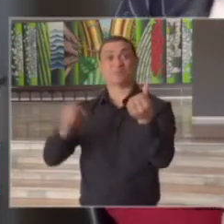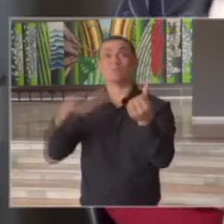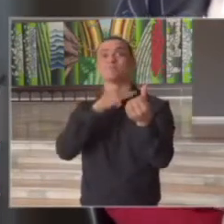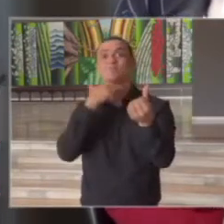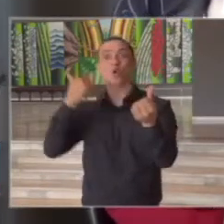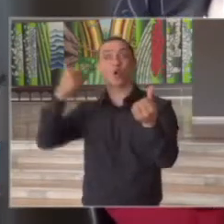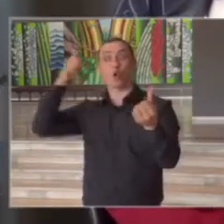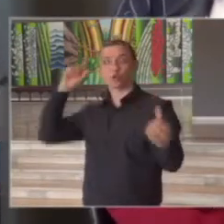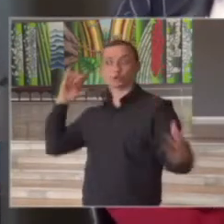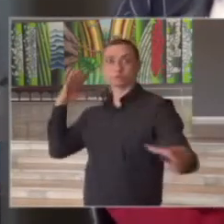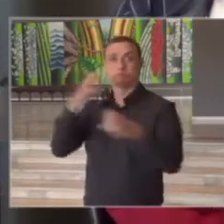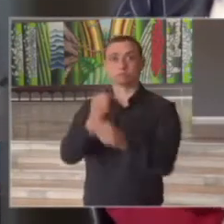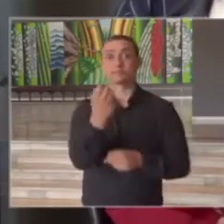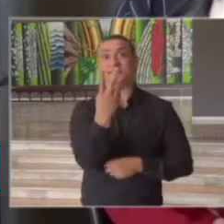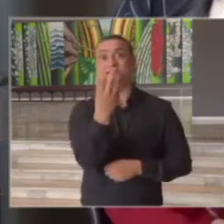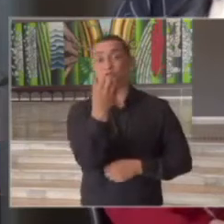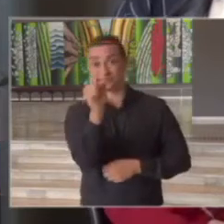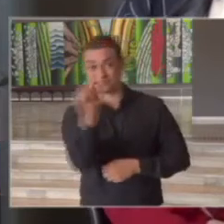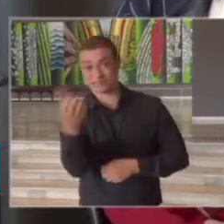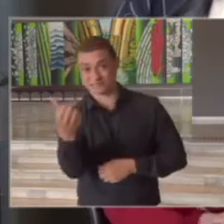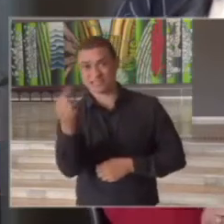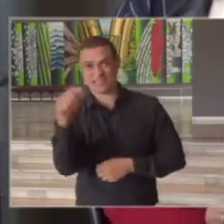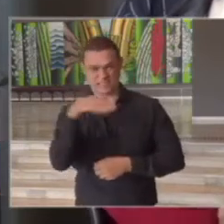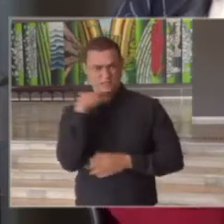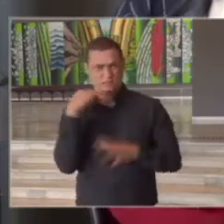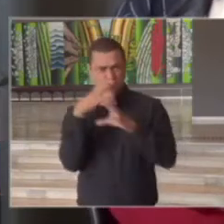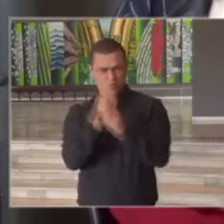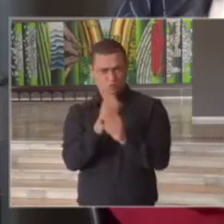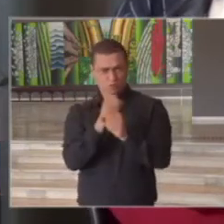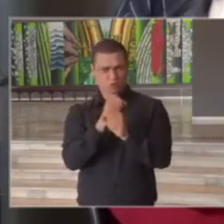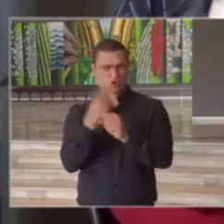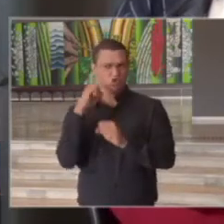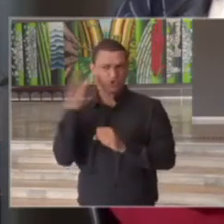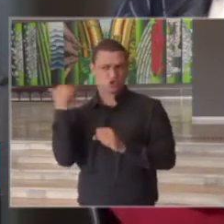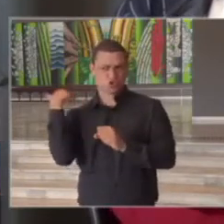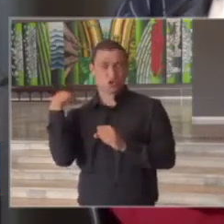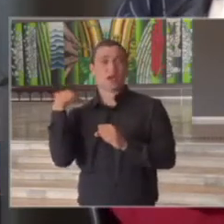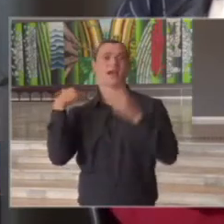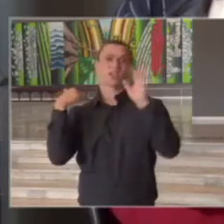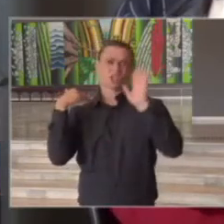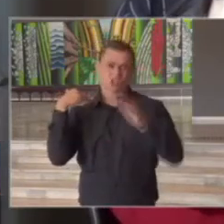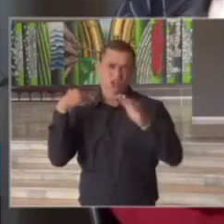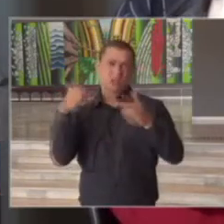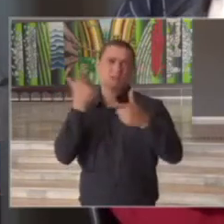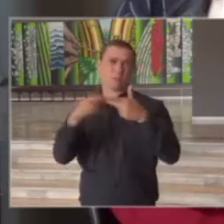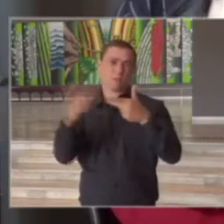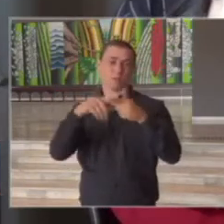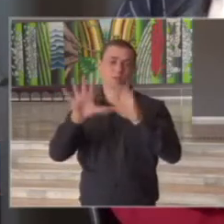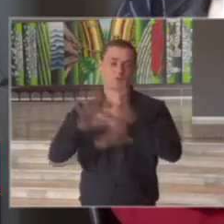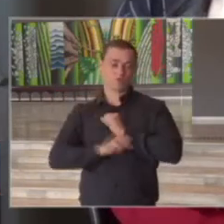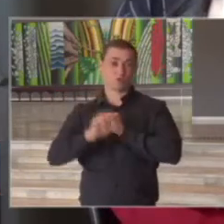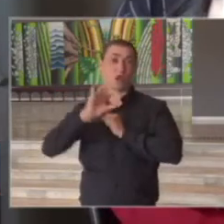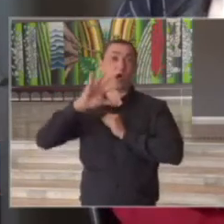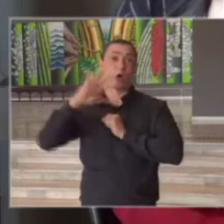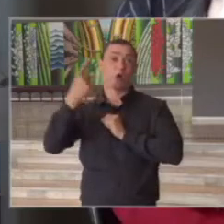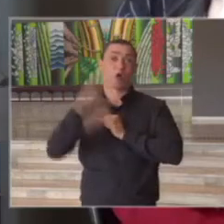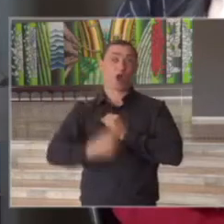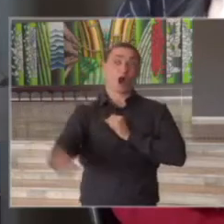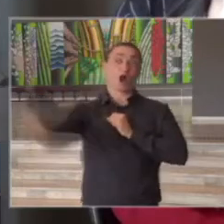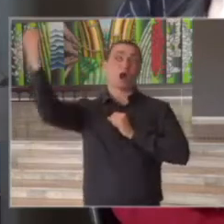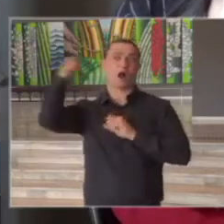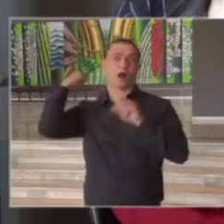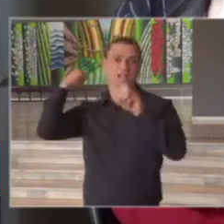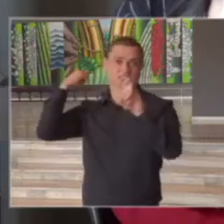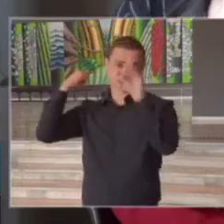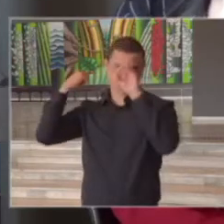mortes esses óbitos que estão sendo registrados nos últimos dias são reflexo de ocorrências de 15 dias